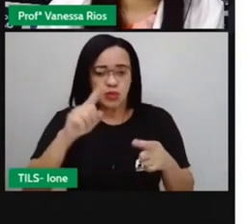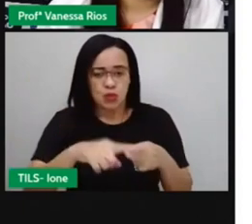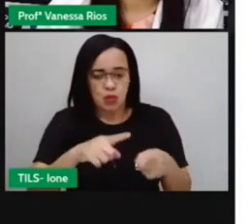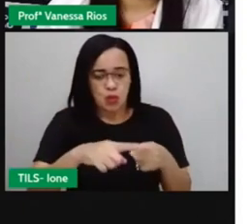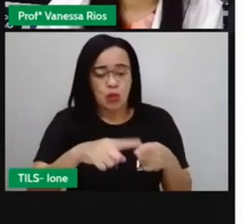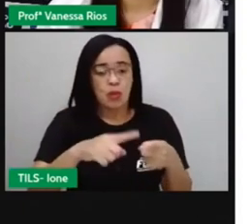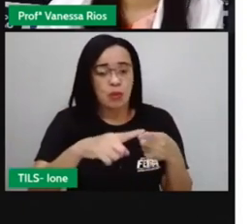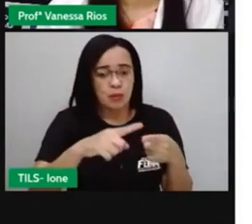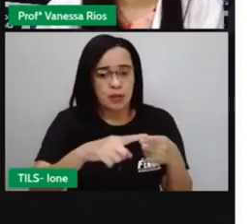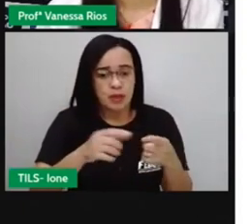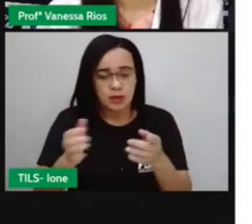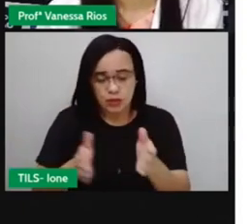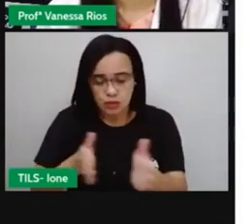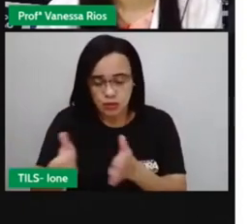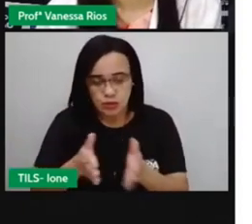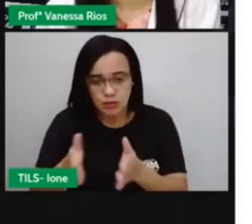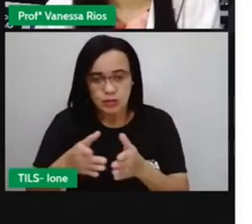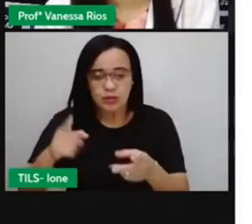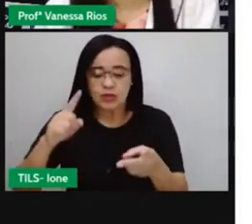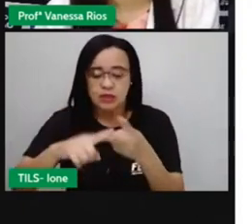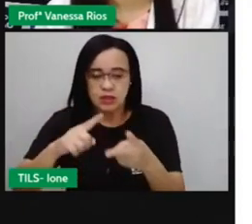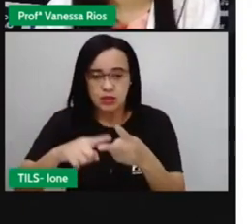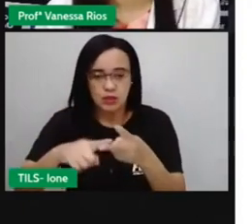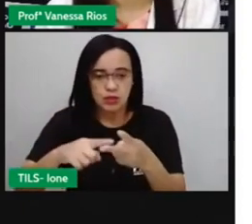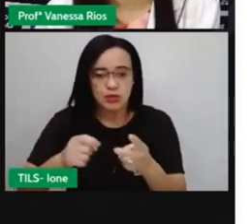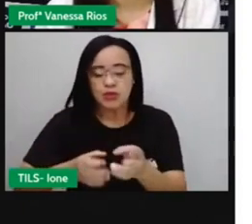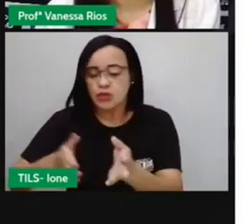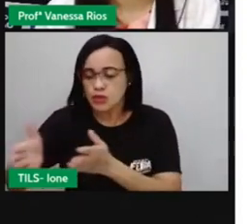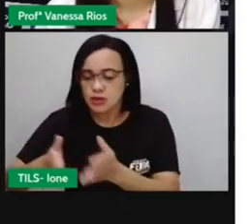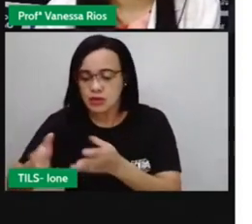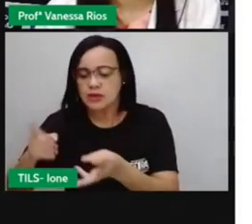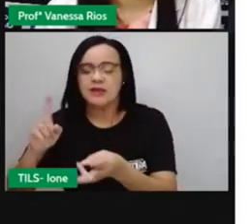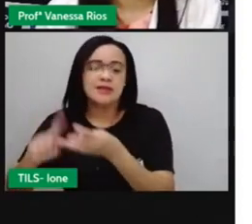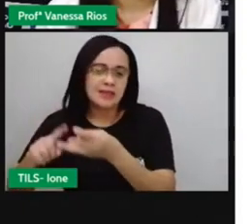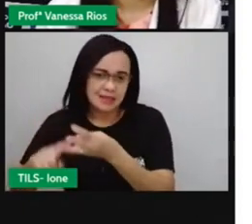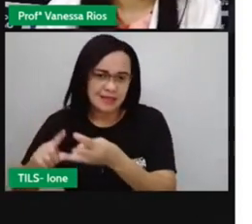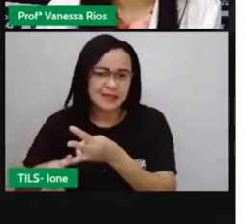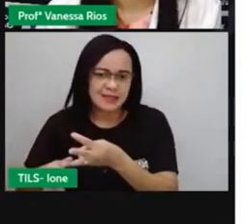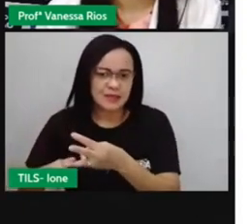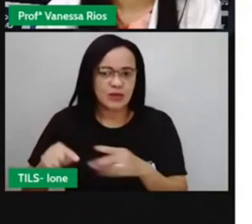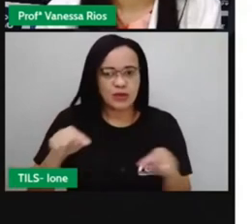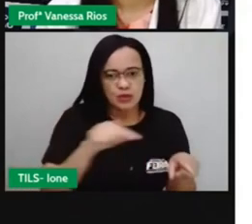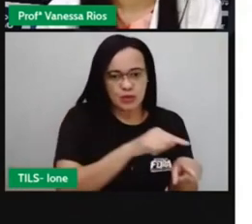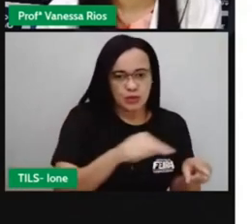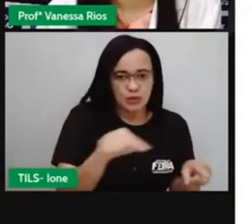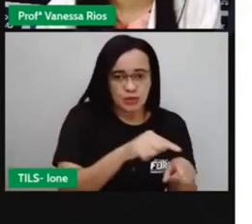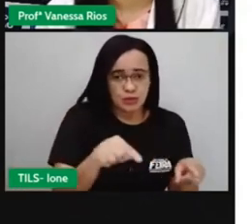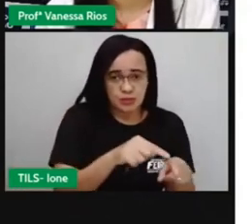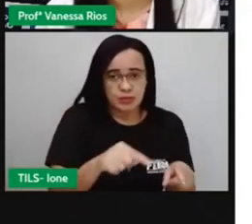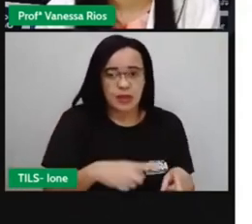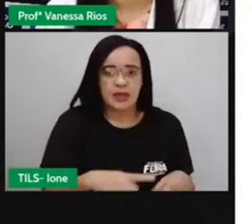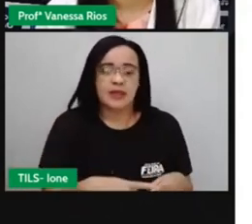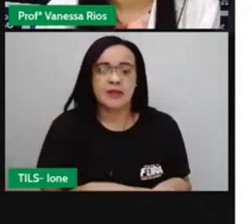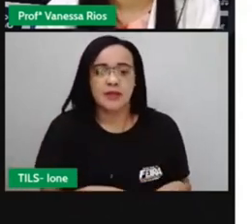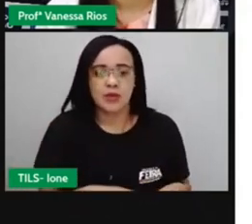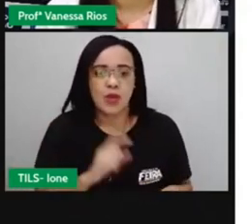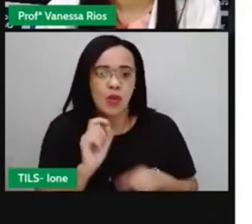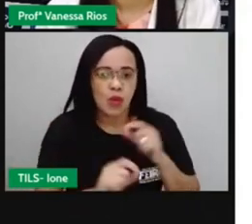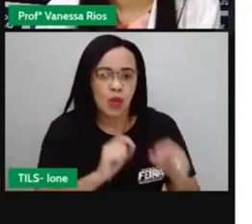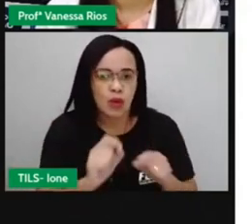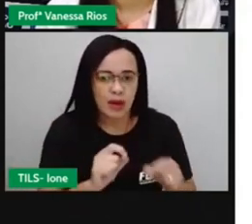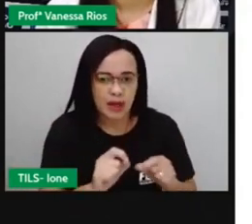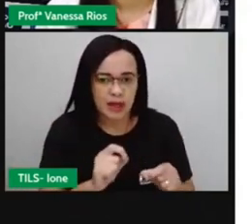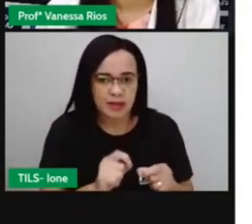reinado, que vai da independência em 1822, até a abdicação de Dom Pedro